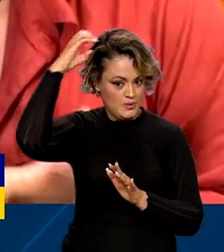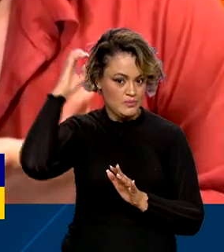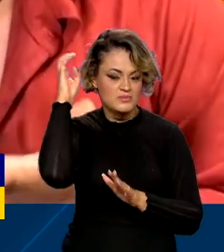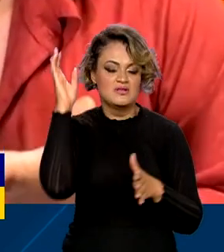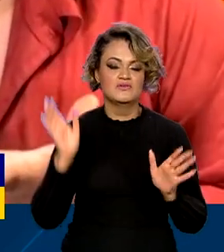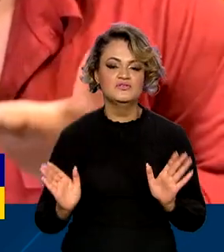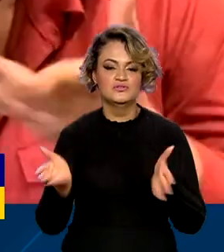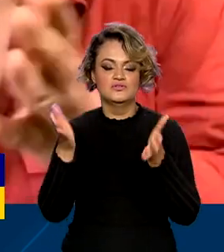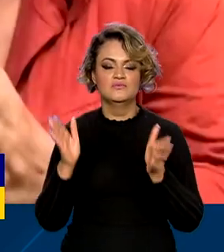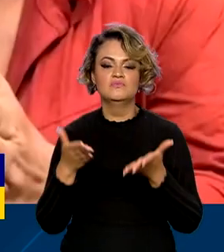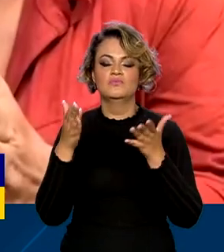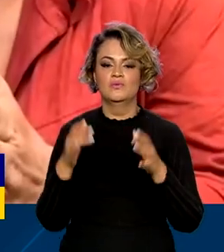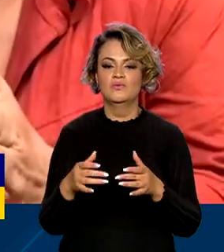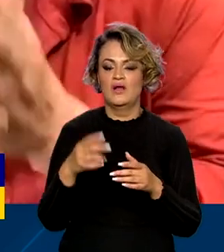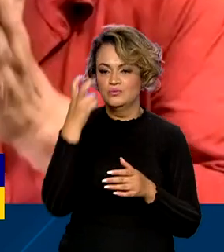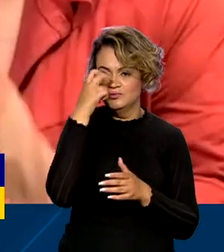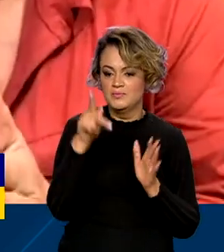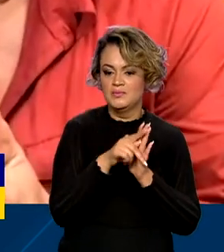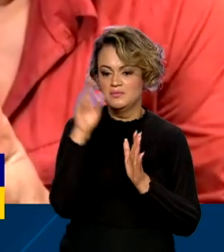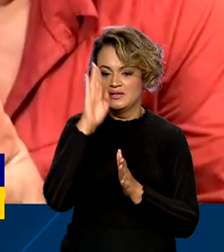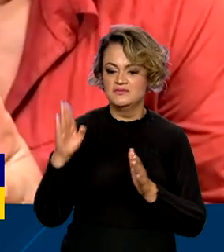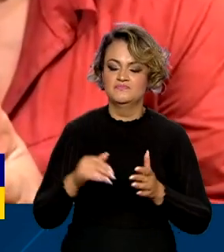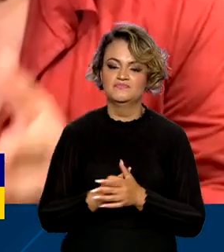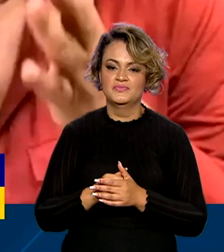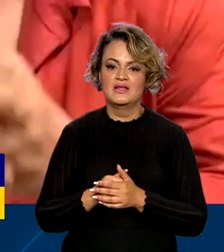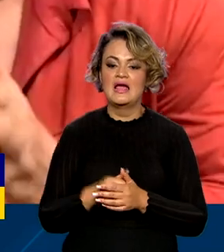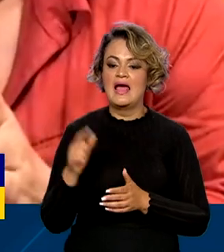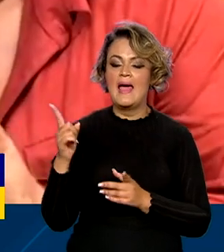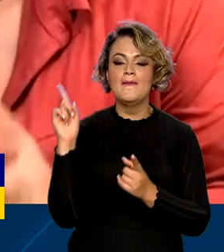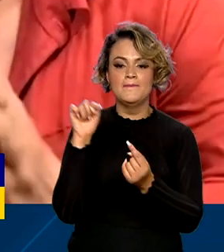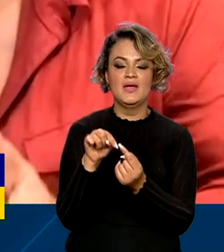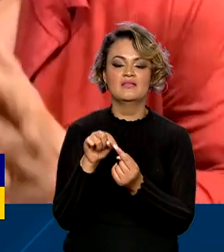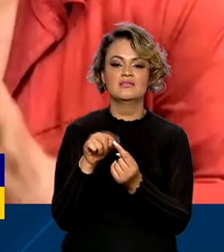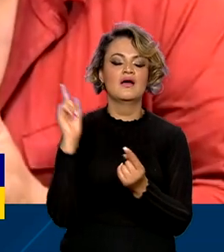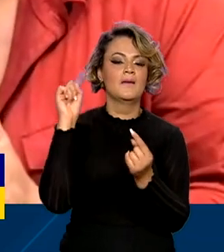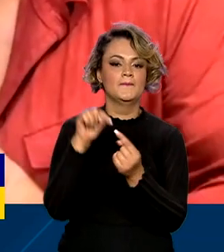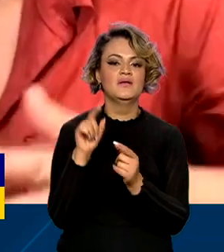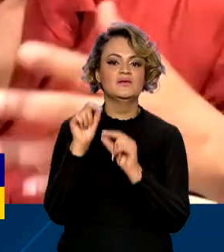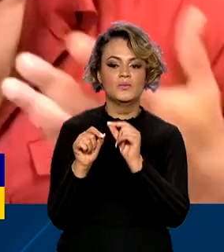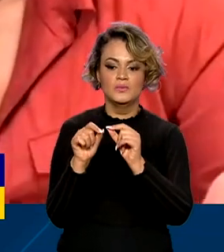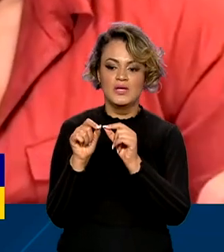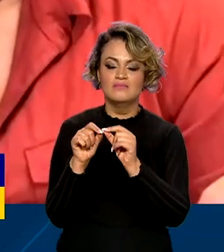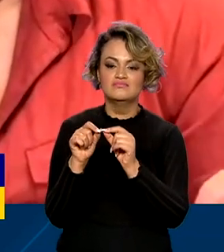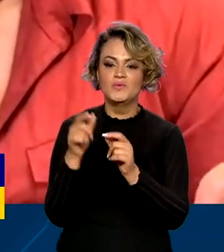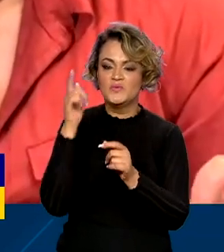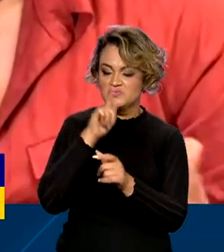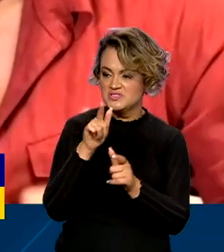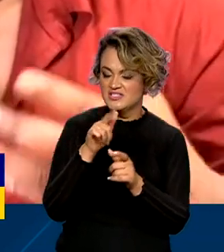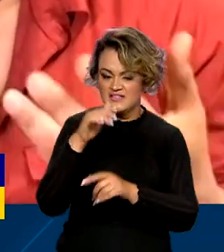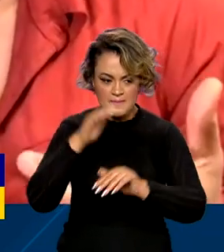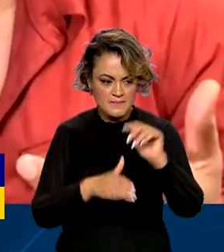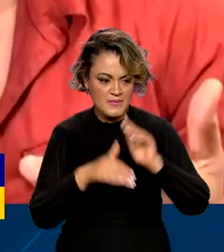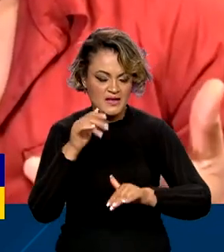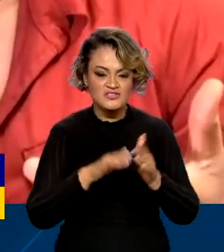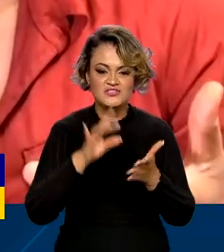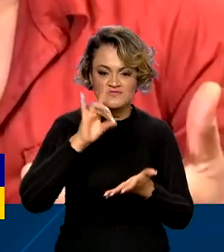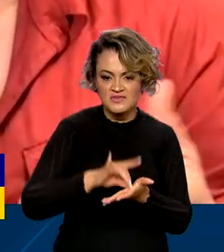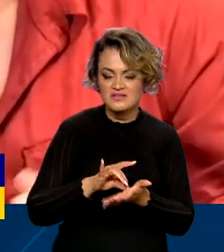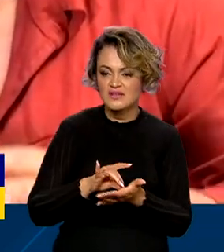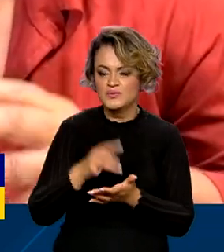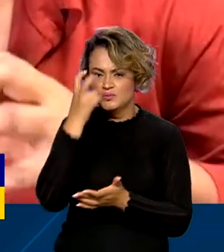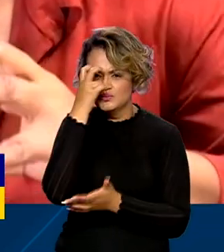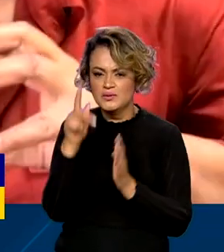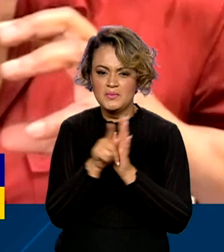cultural brasileiro. Tem uma meta, uma meta comum, que a meta comum é o quê? É justamente fazer acontecer a cultura